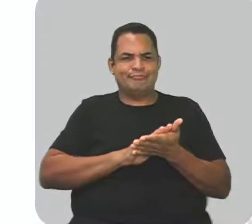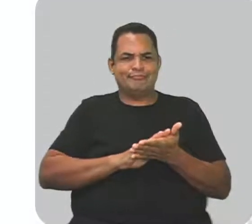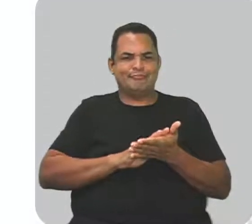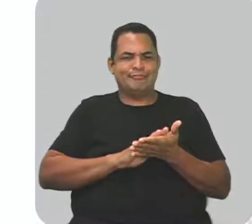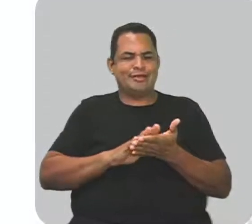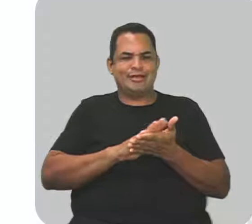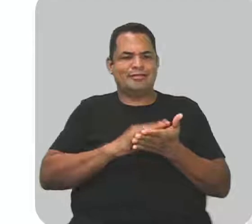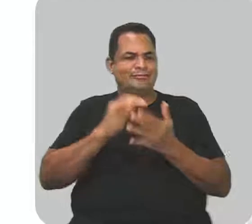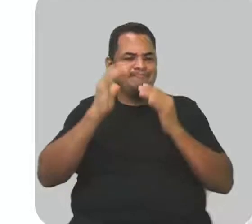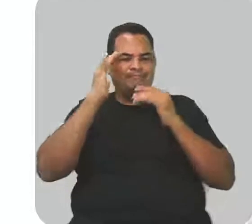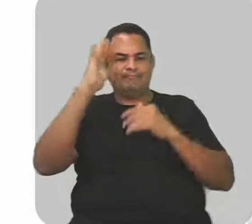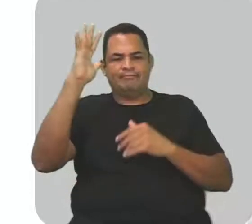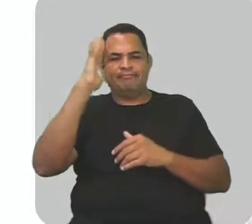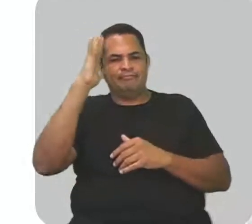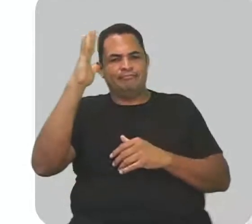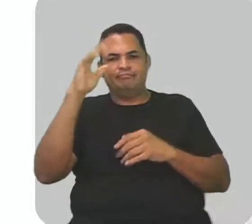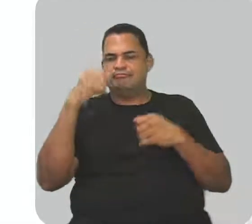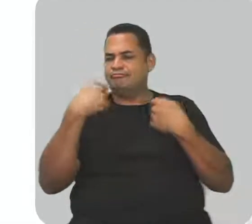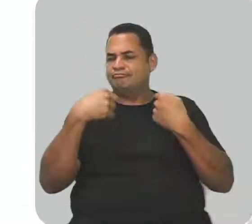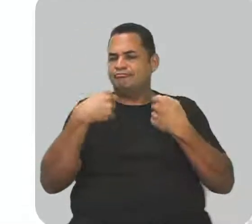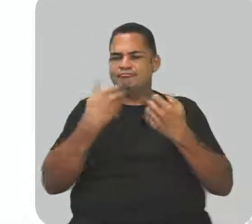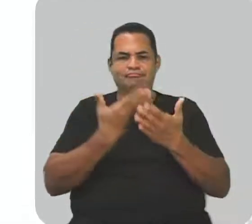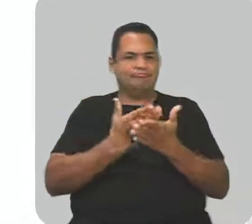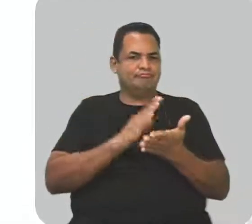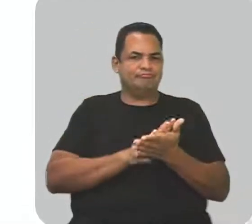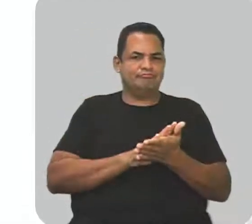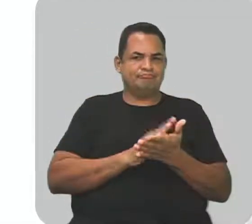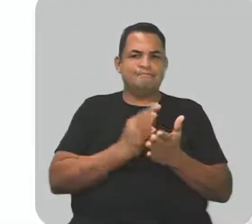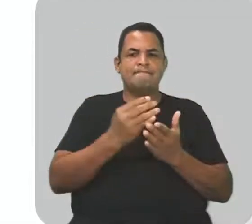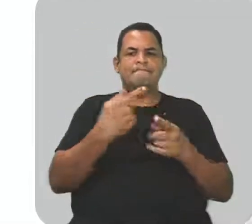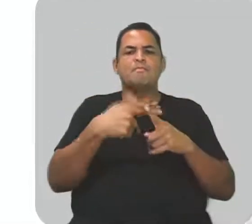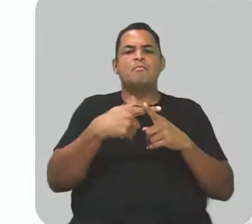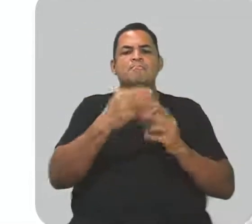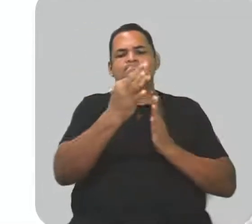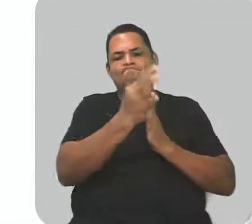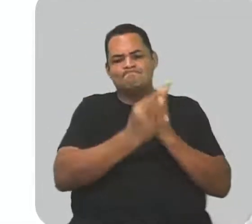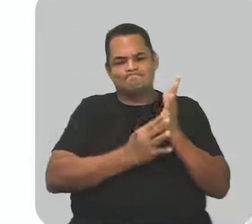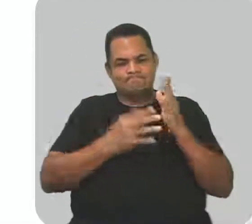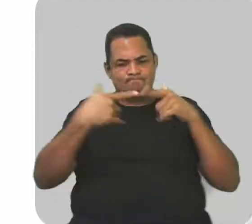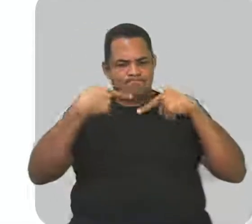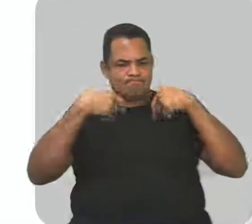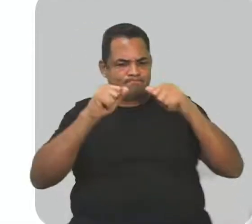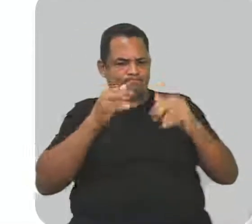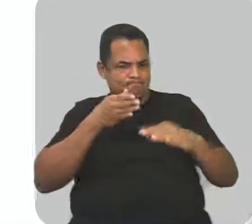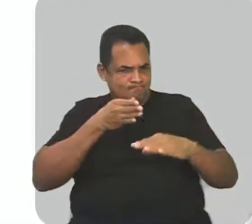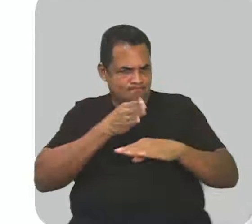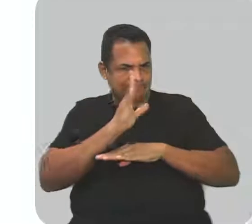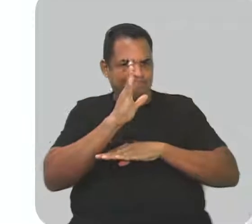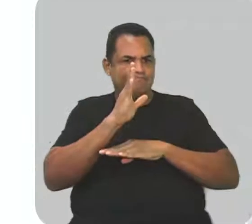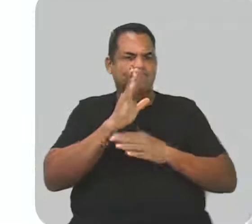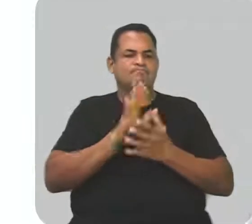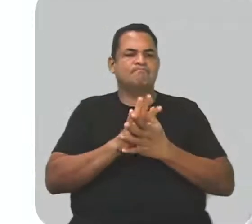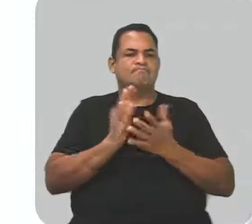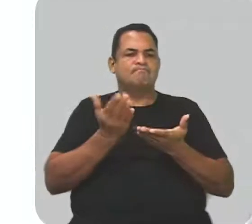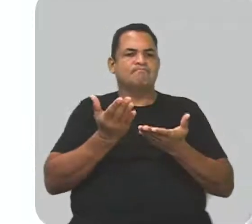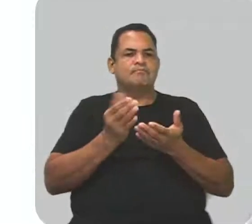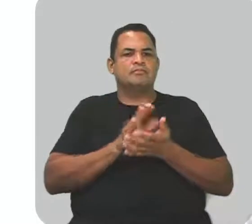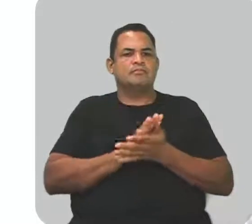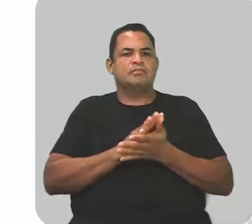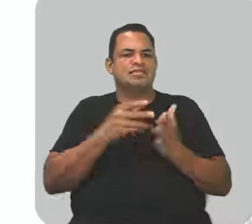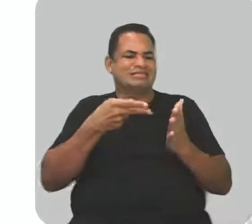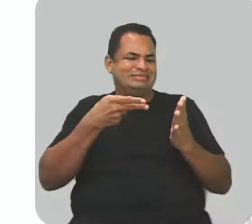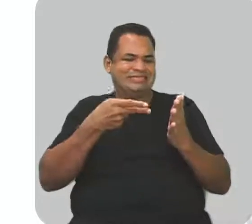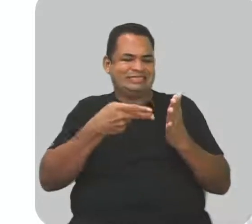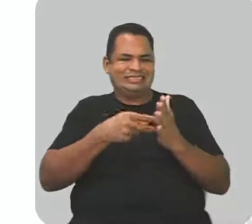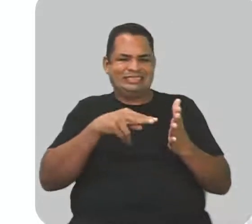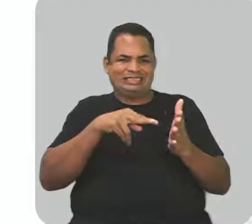Não necessita ser interpretado, pois é um texto em linguagem direta, concisa, com sentido